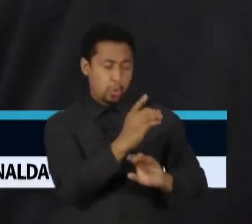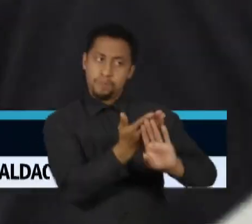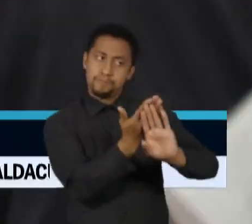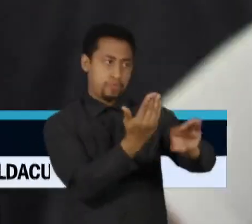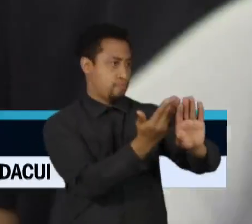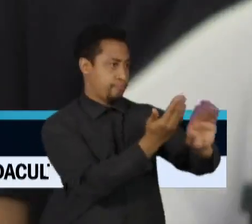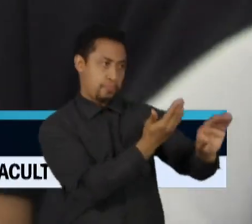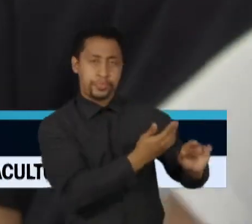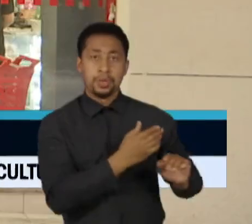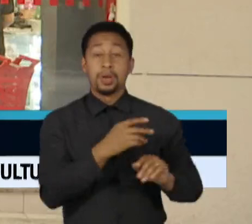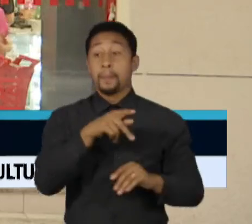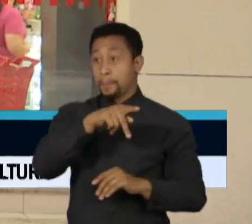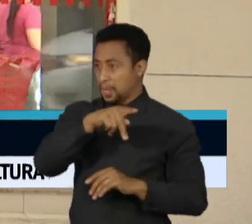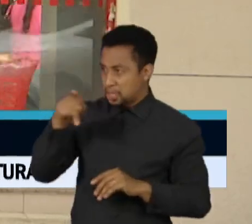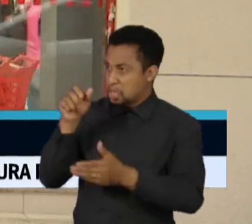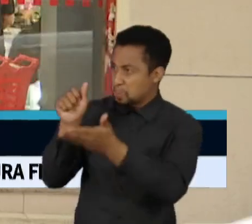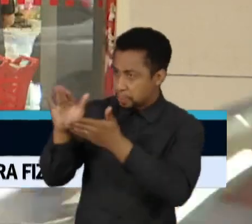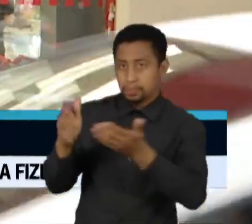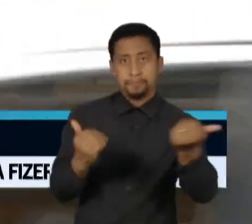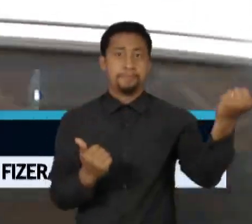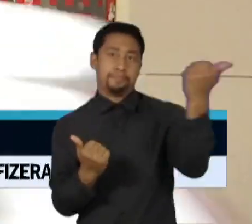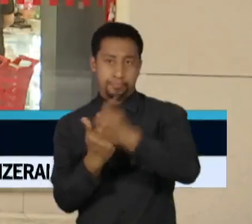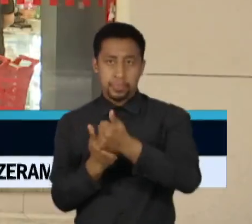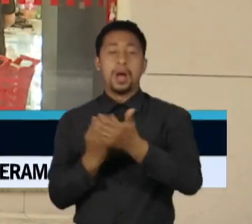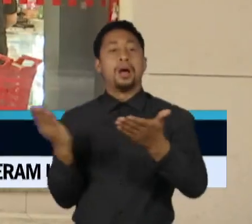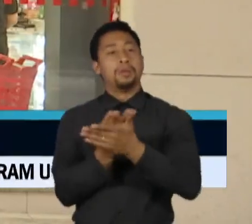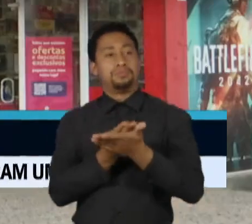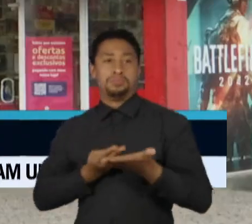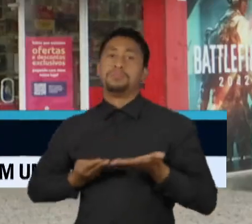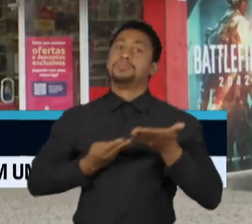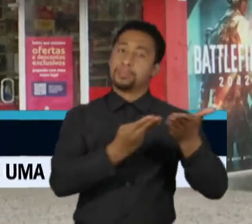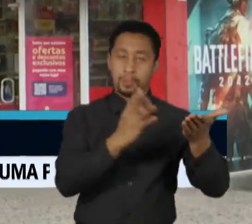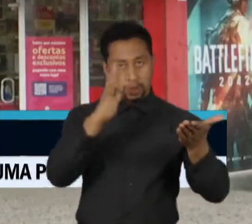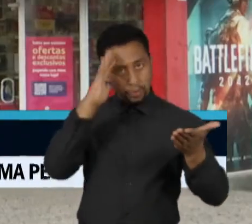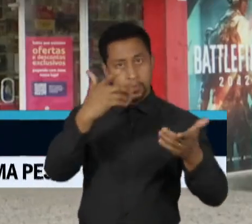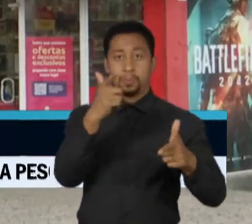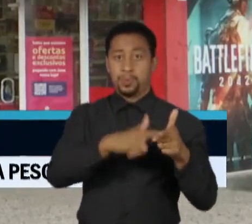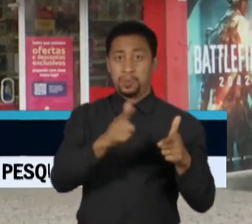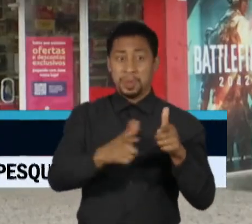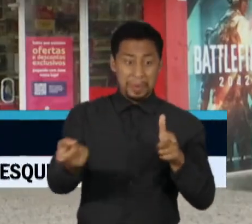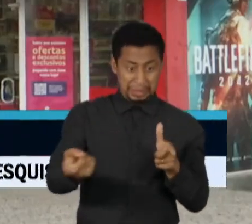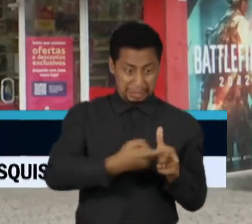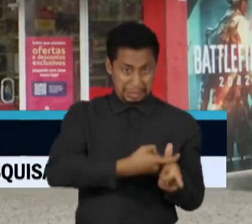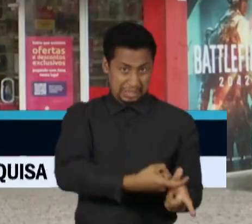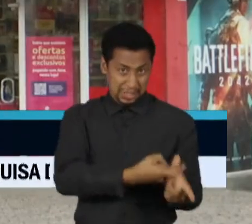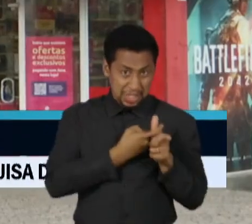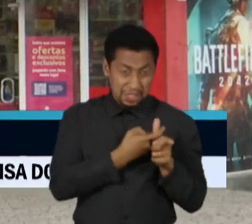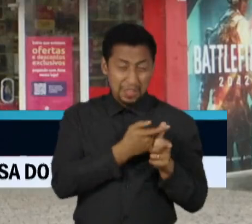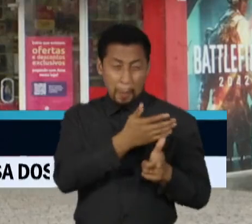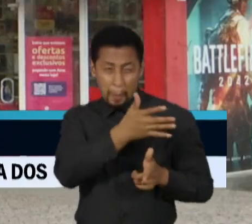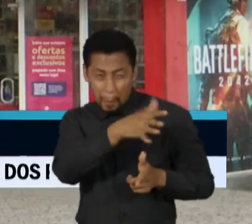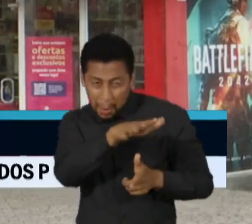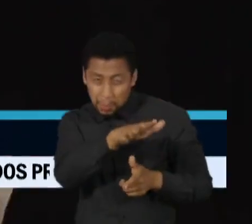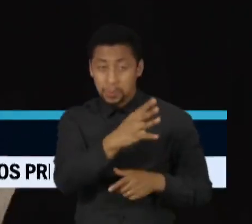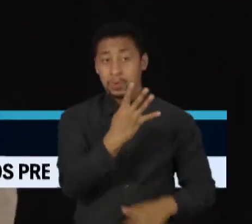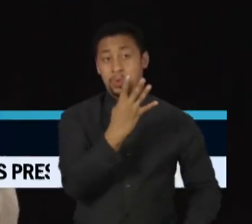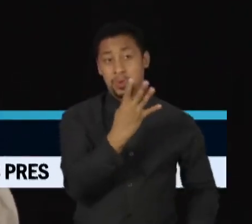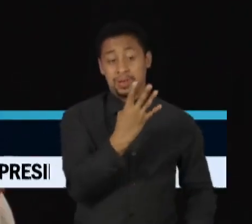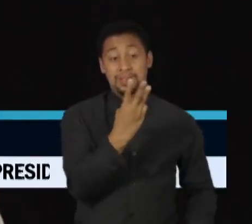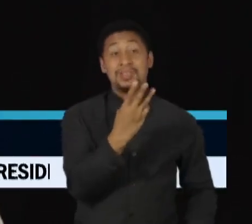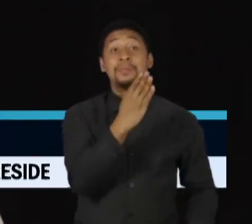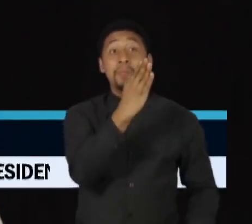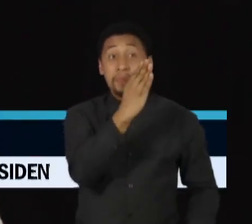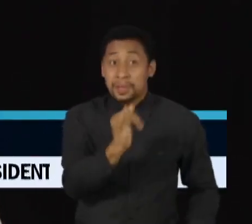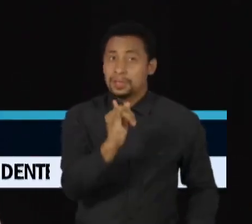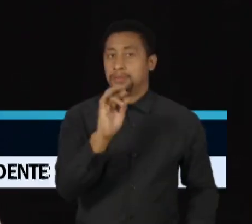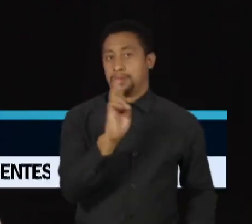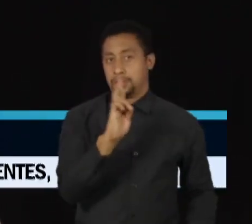presidente e foi levada à recuperação judicial com dívidas perto de 43 bilhões de reais. Os